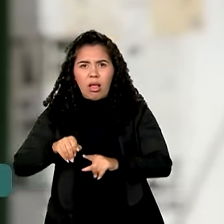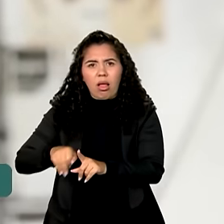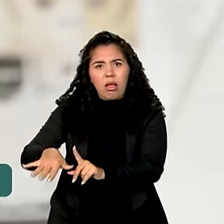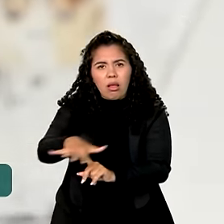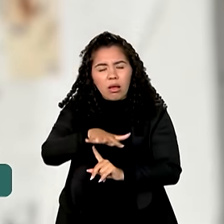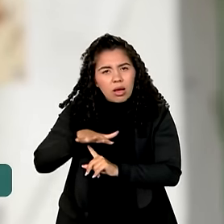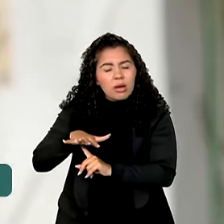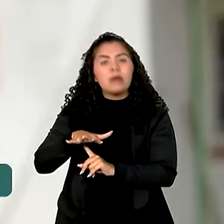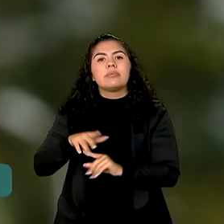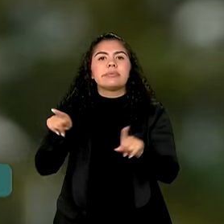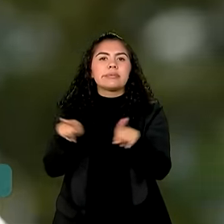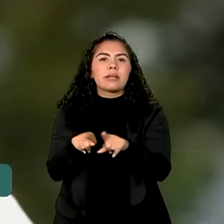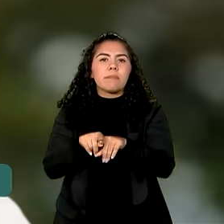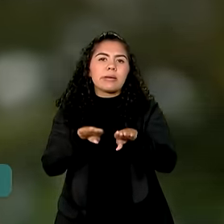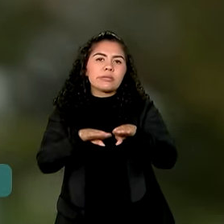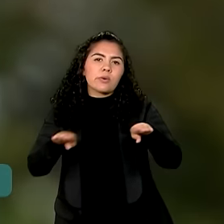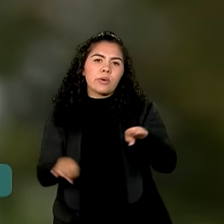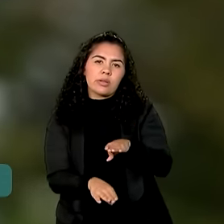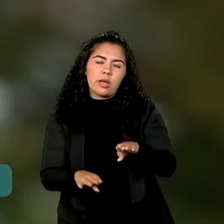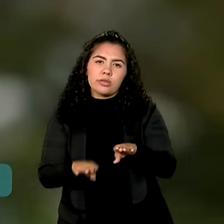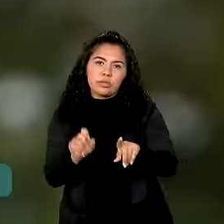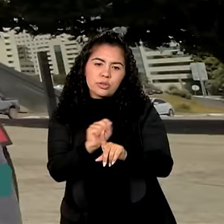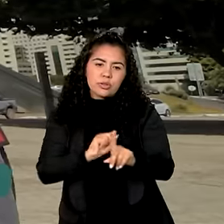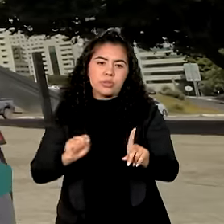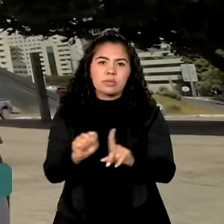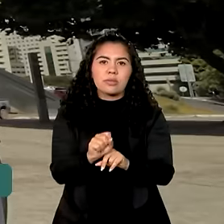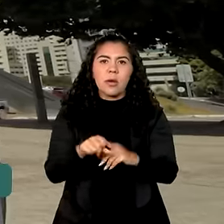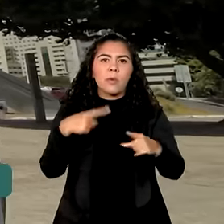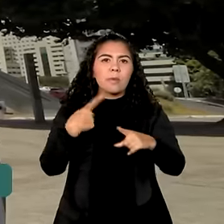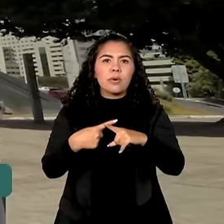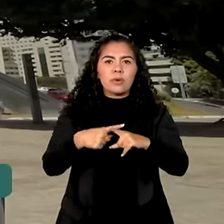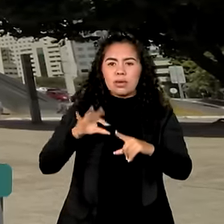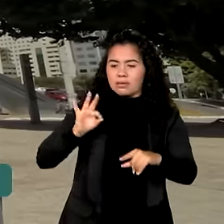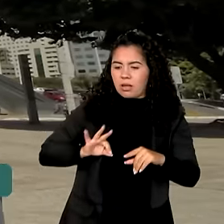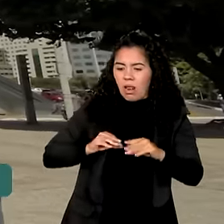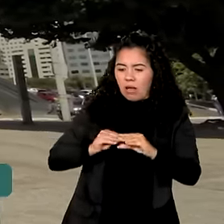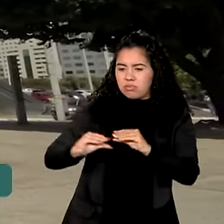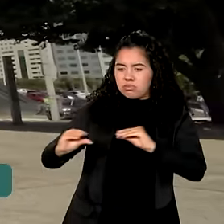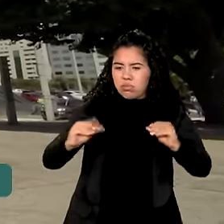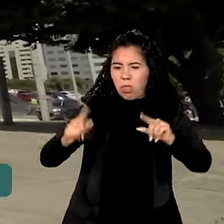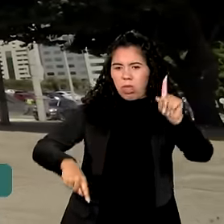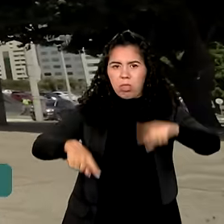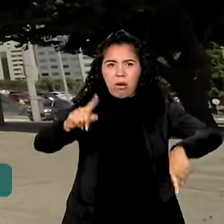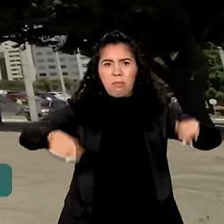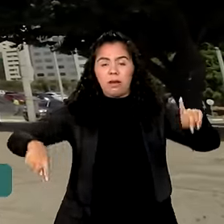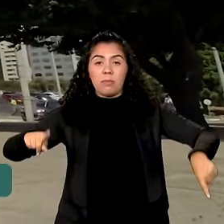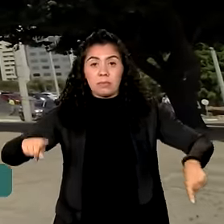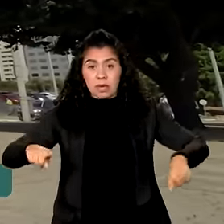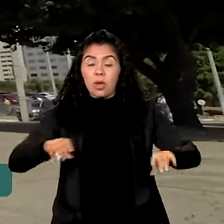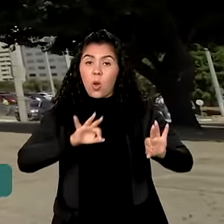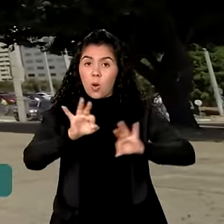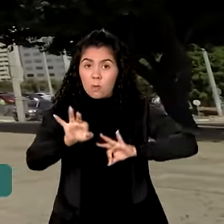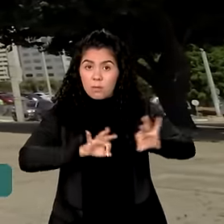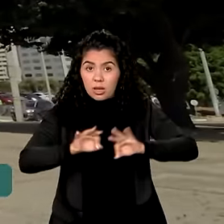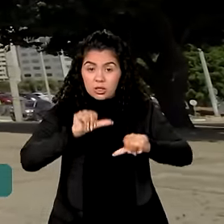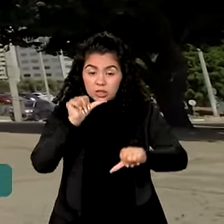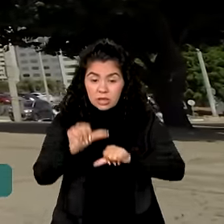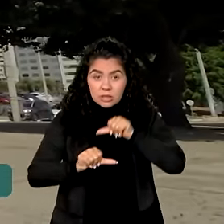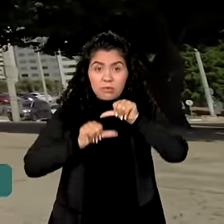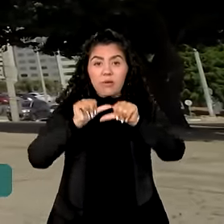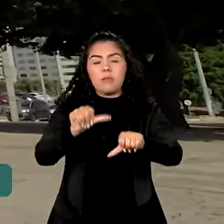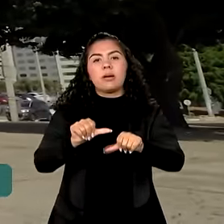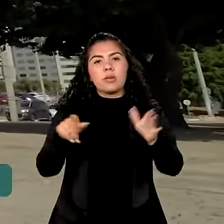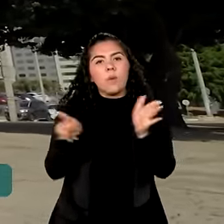cidade e desigualdade social pela má distribuição da renda. O Plano de Transformação Ecológica do governo federal vai